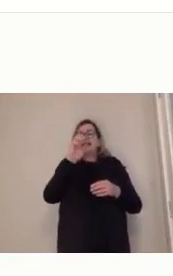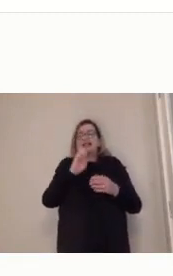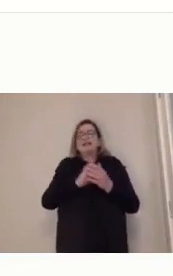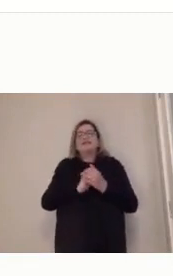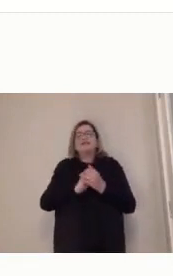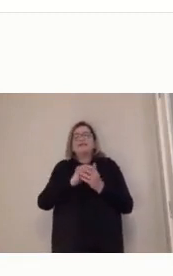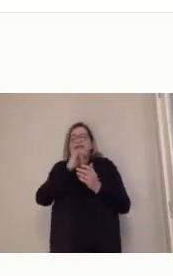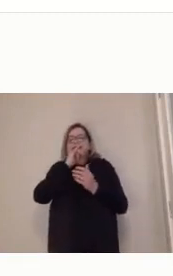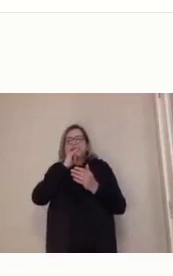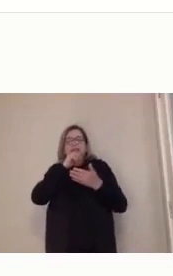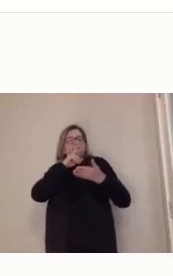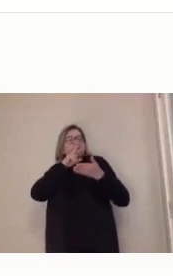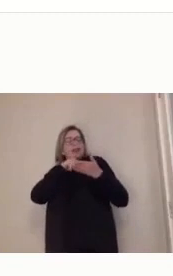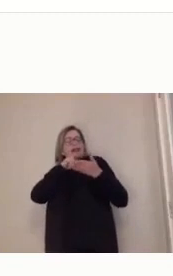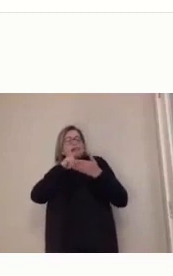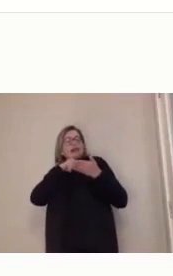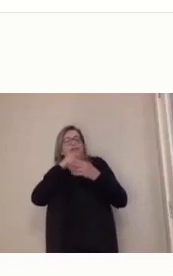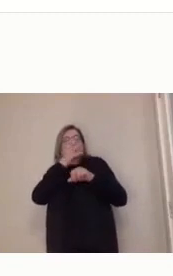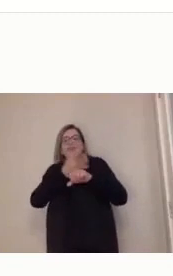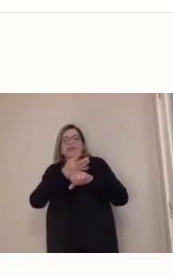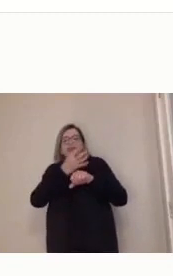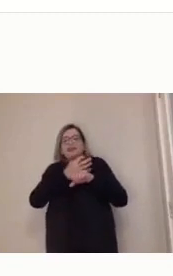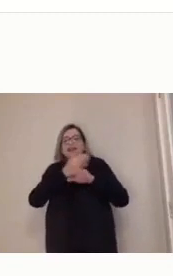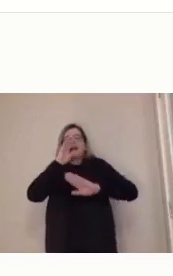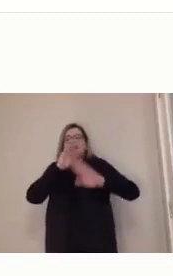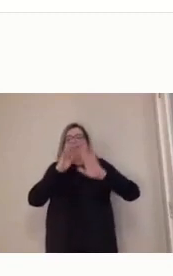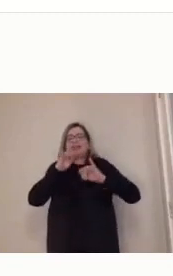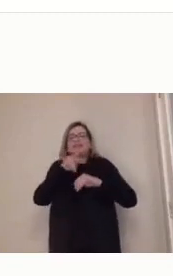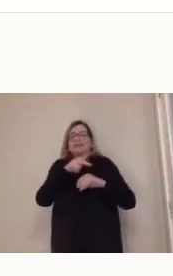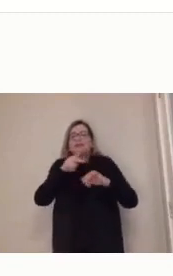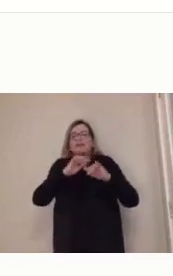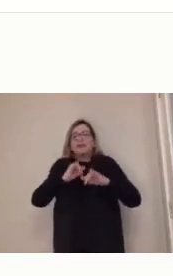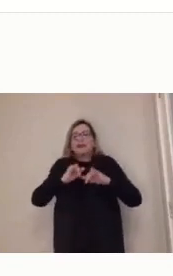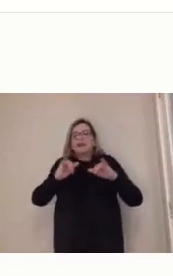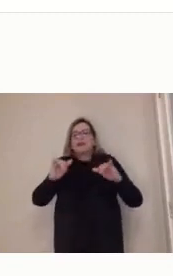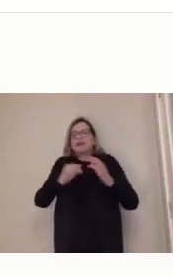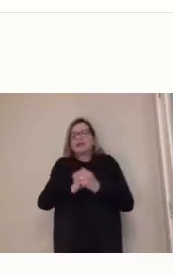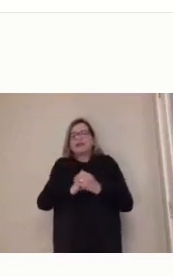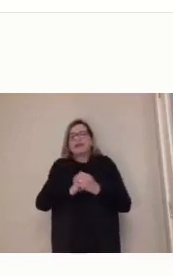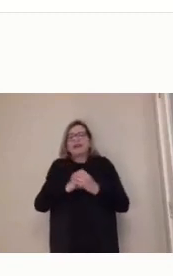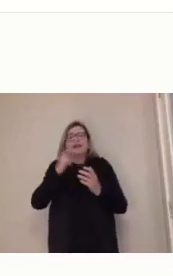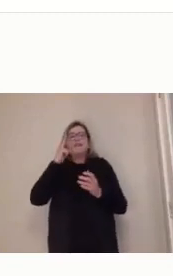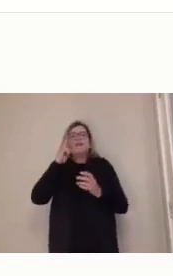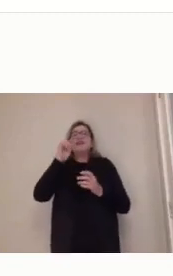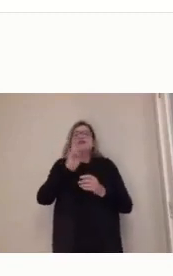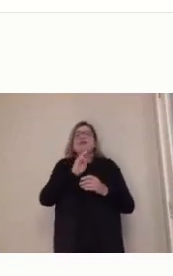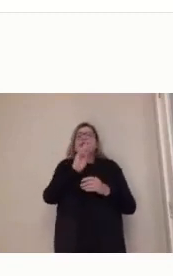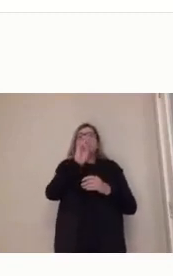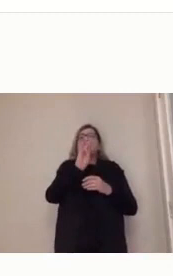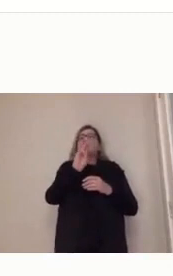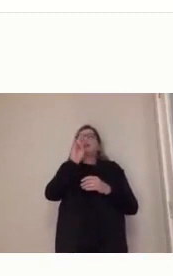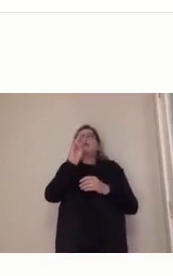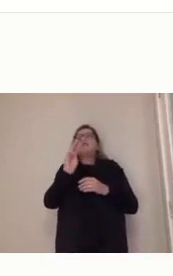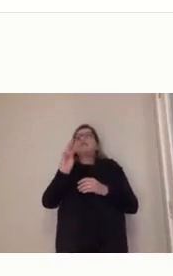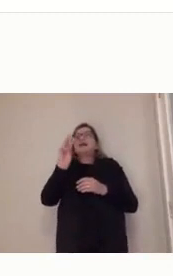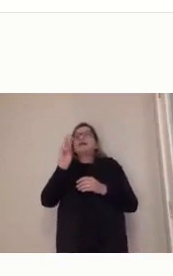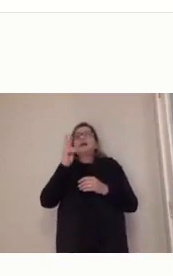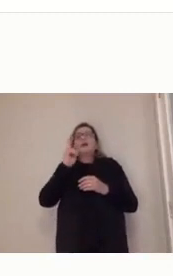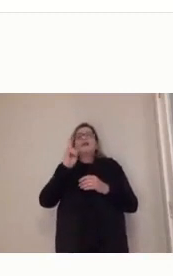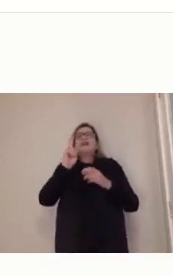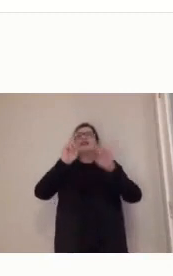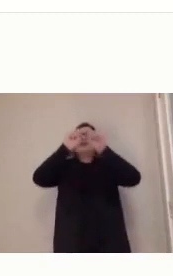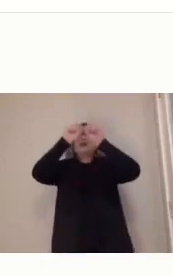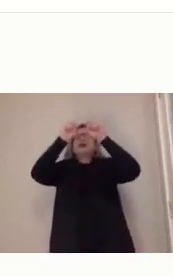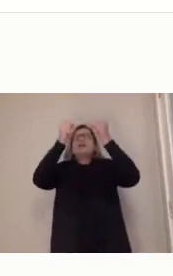assim para vocês, então, abram esse link e vejam essas imagens, ou abram esse link